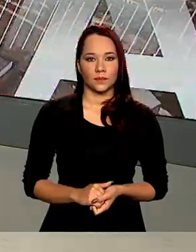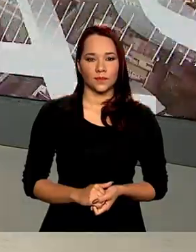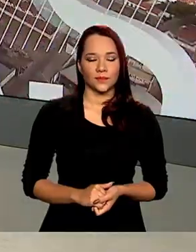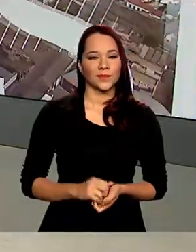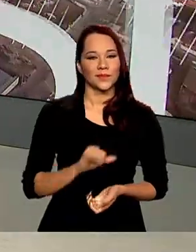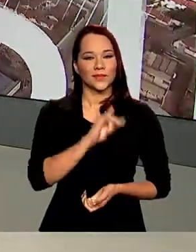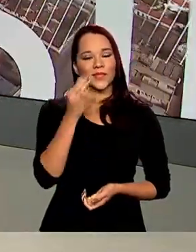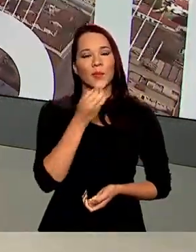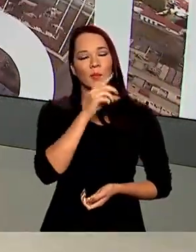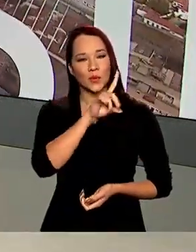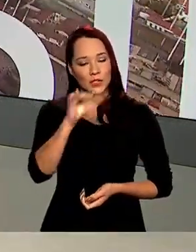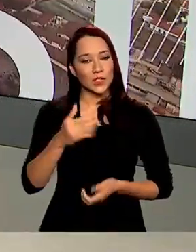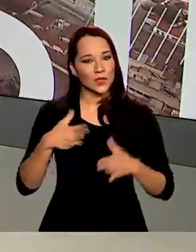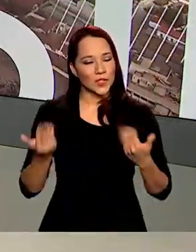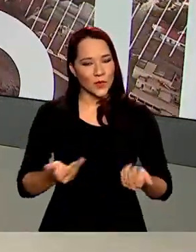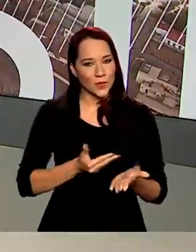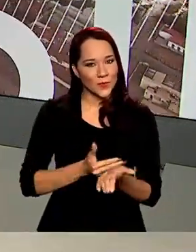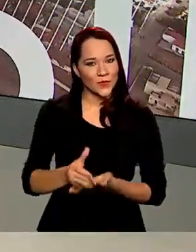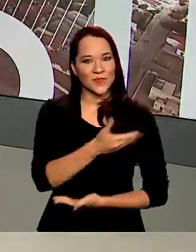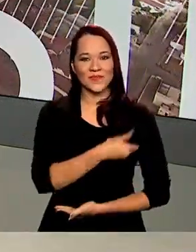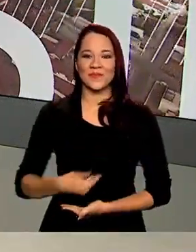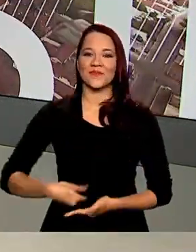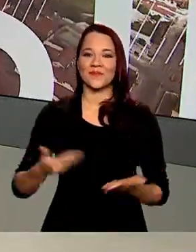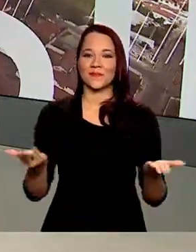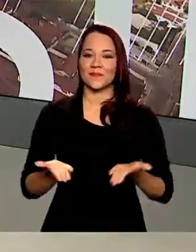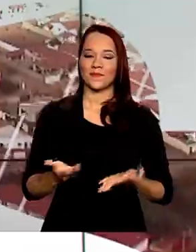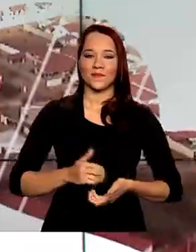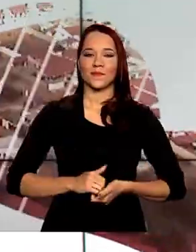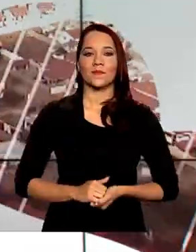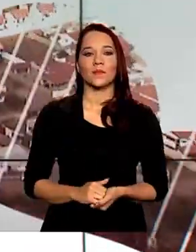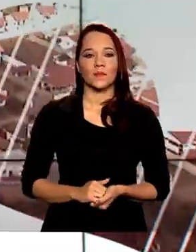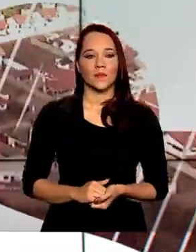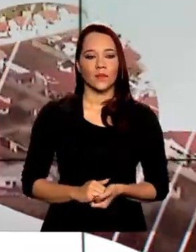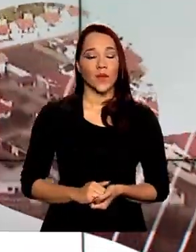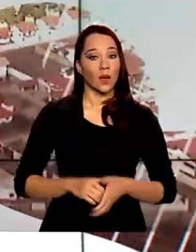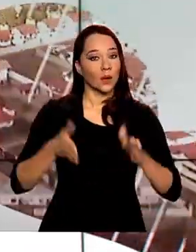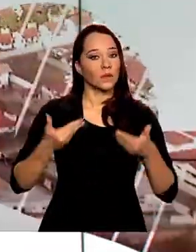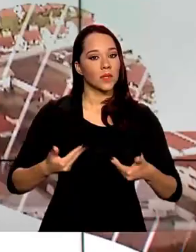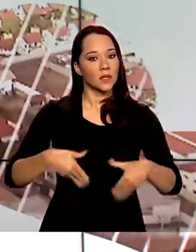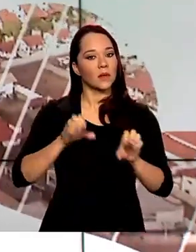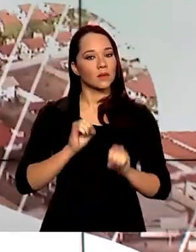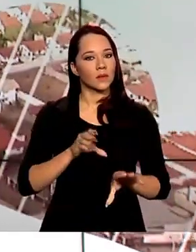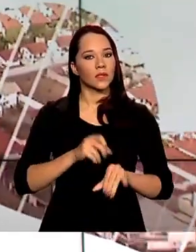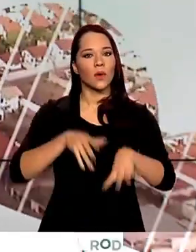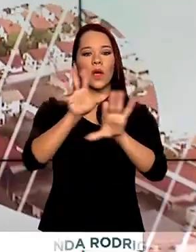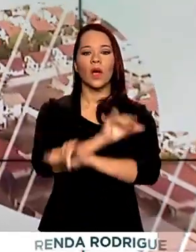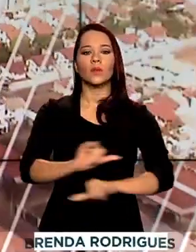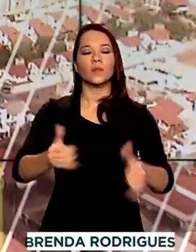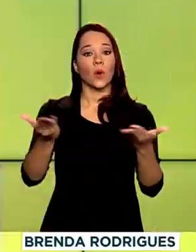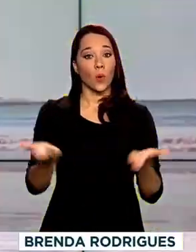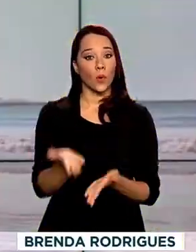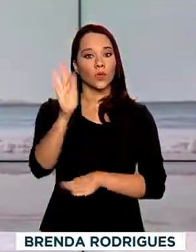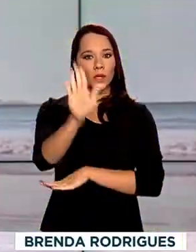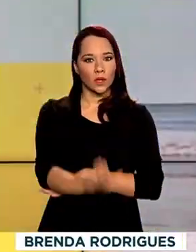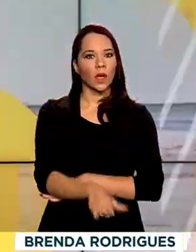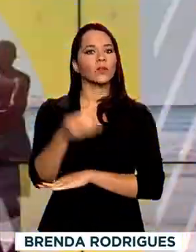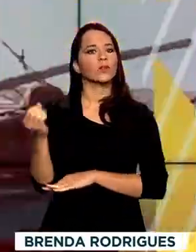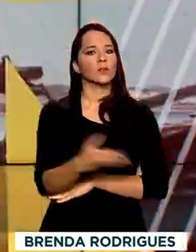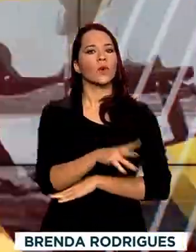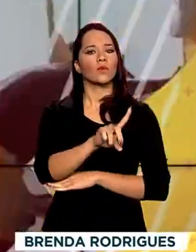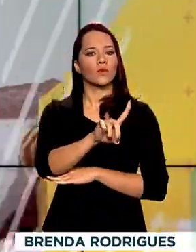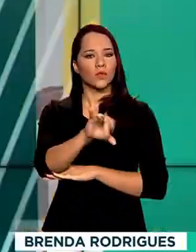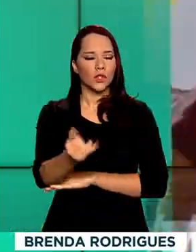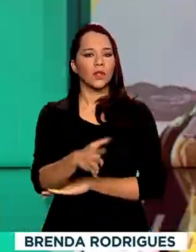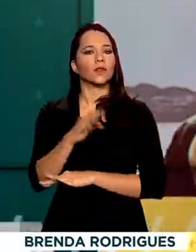Olá, bom dia. Já estamos no ar com o Governo Agora. O Ministério da Educação anuncia hoje à tarde as novas